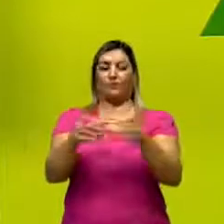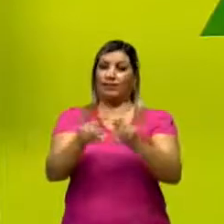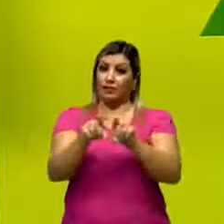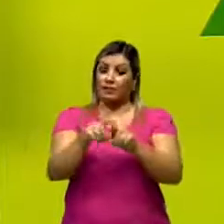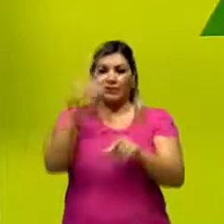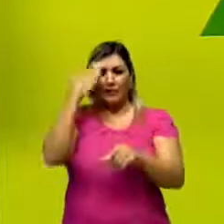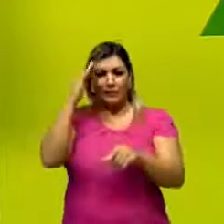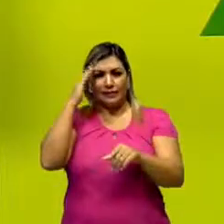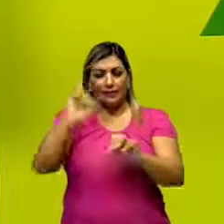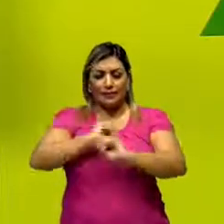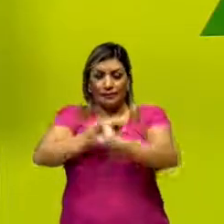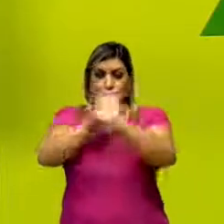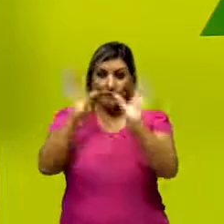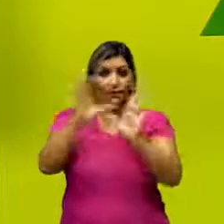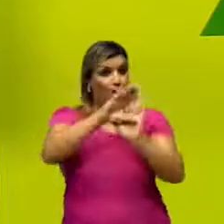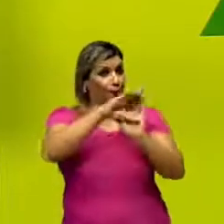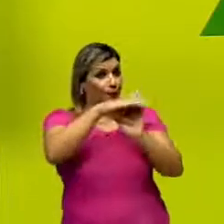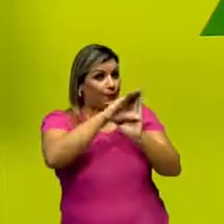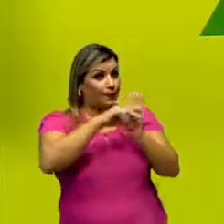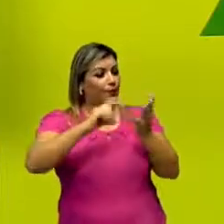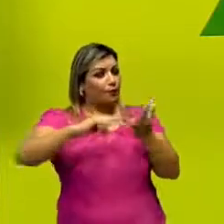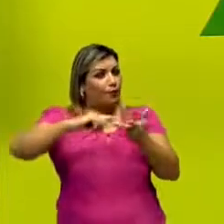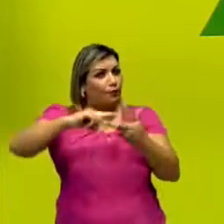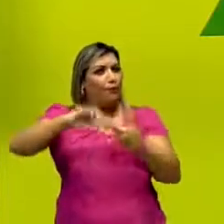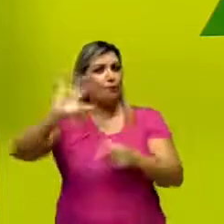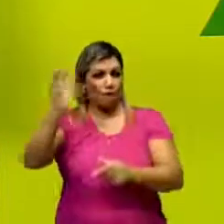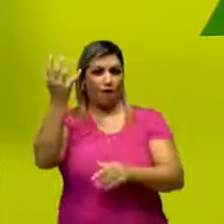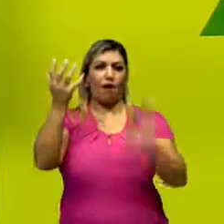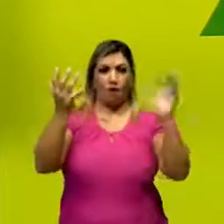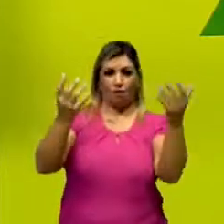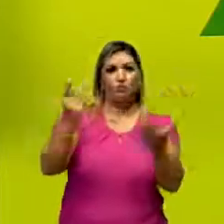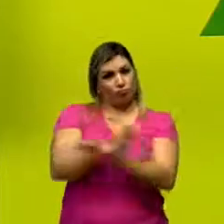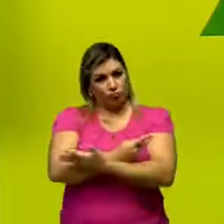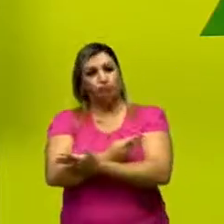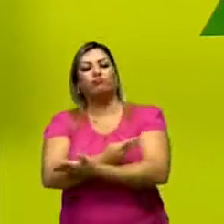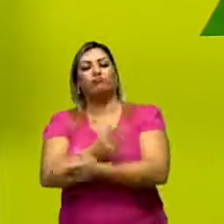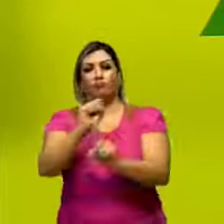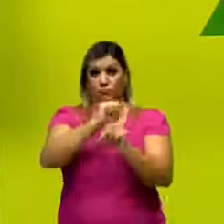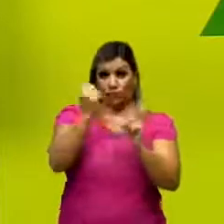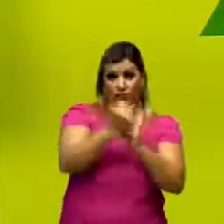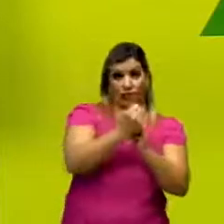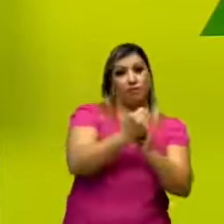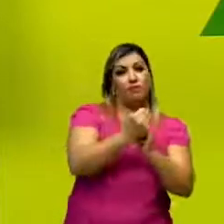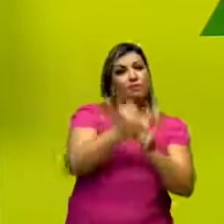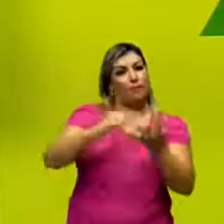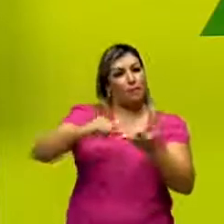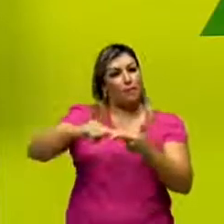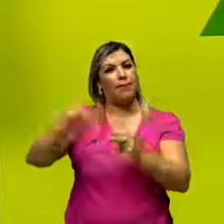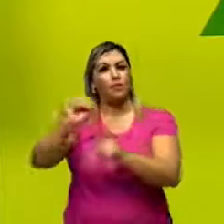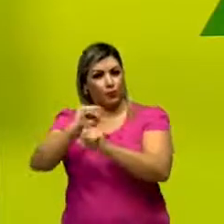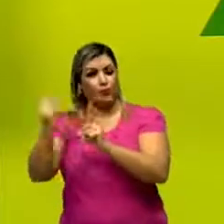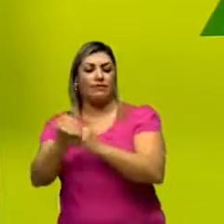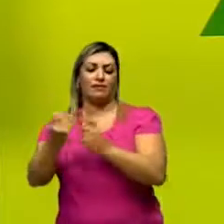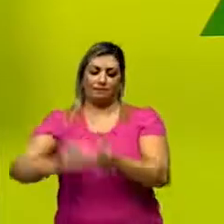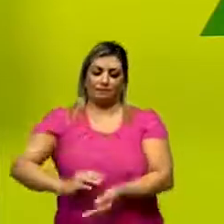compreender o conceito de fato social e os fatos sociais, ok?